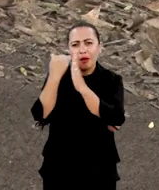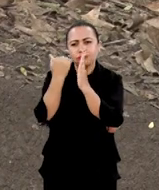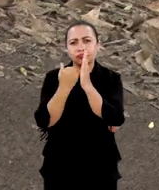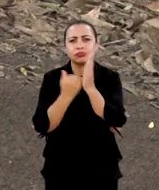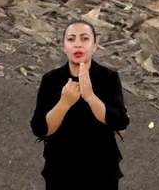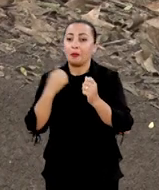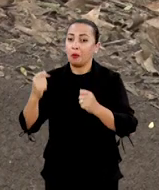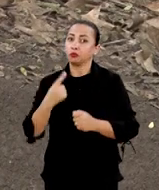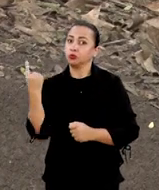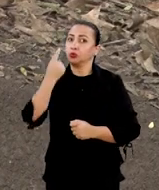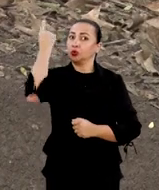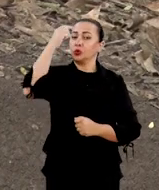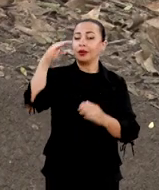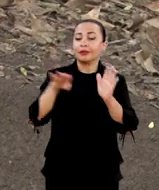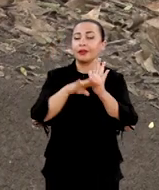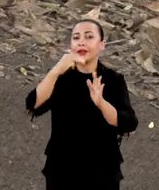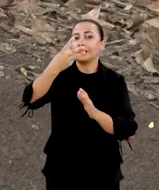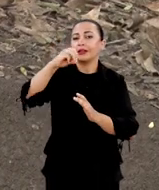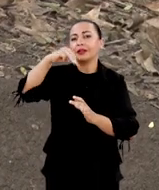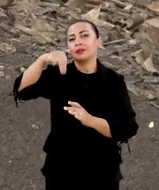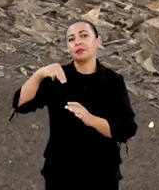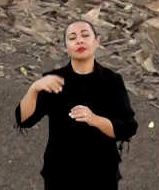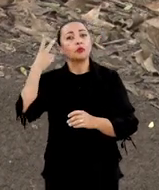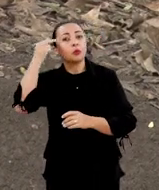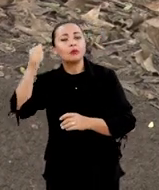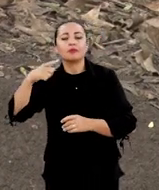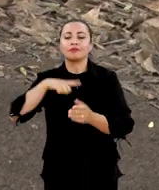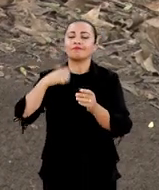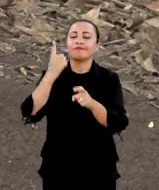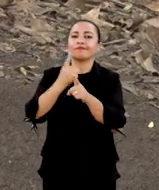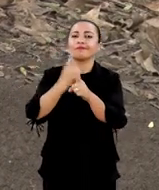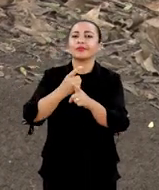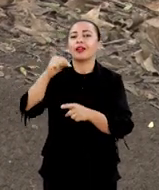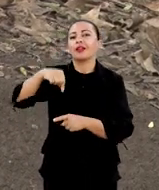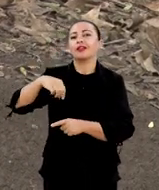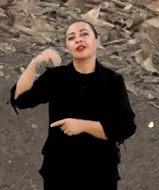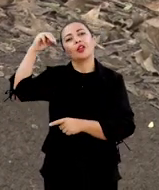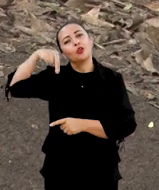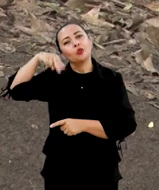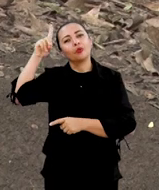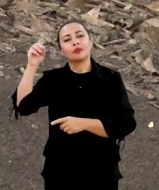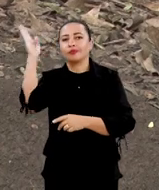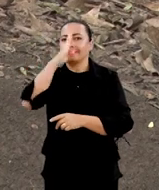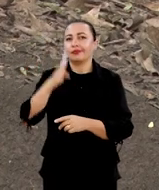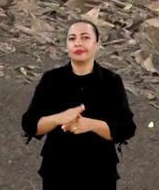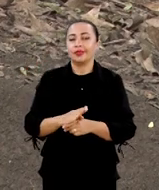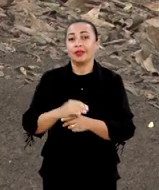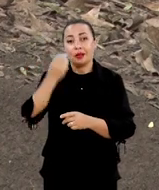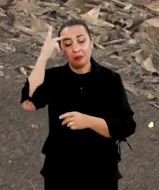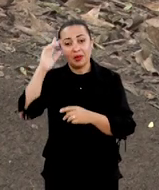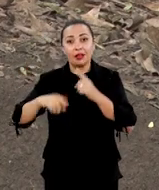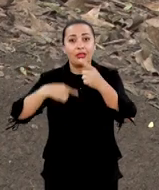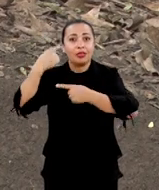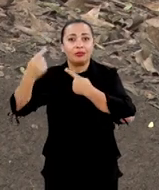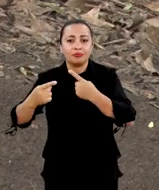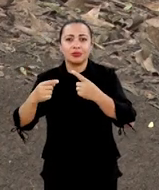Ela pode chegar a 30 metros de altura e é comum no Nordeste Brasileiro. Para além das propriedades medicinais, cientistas do